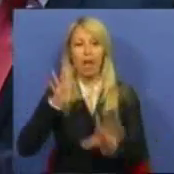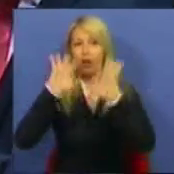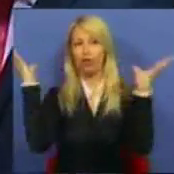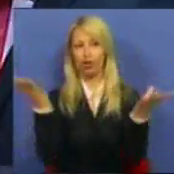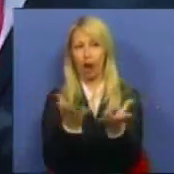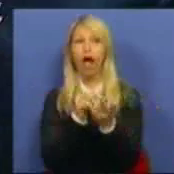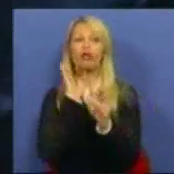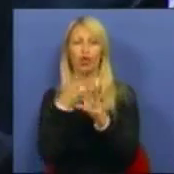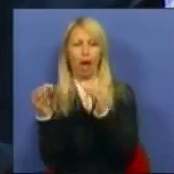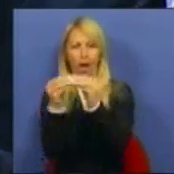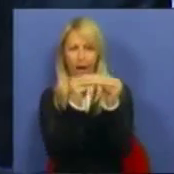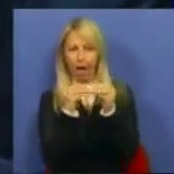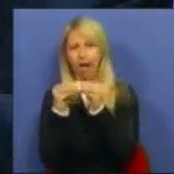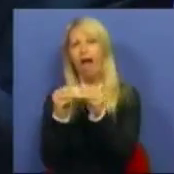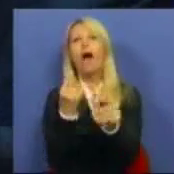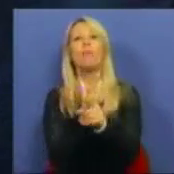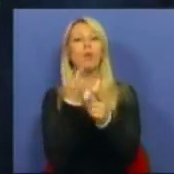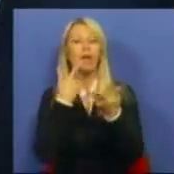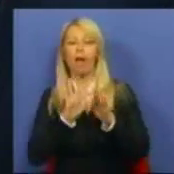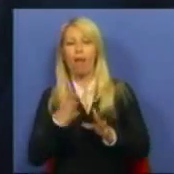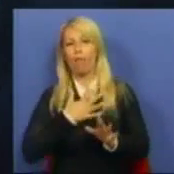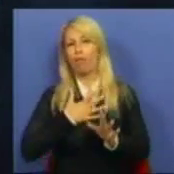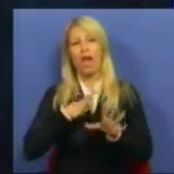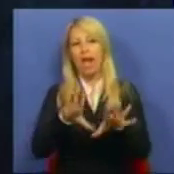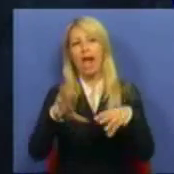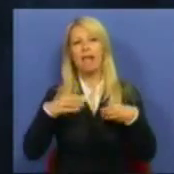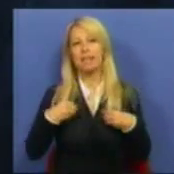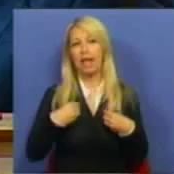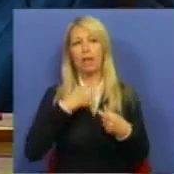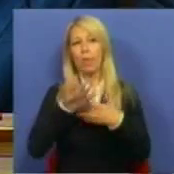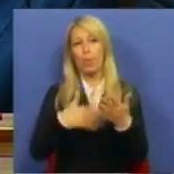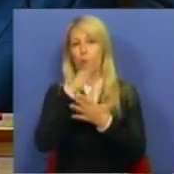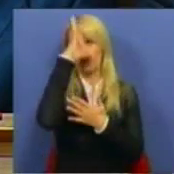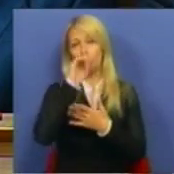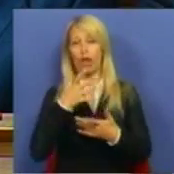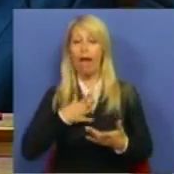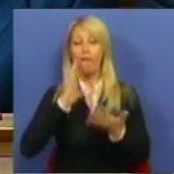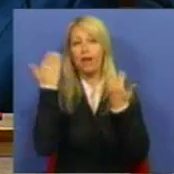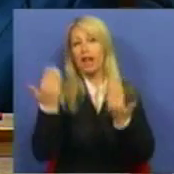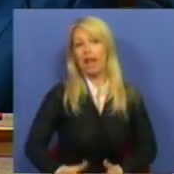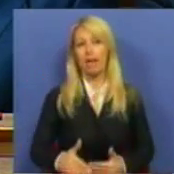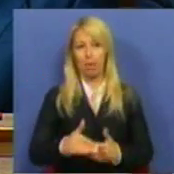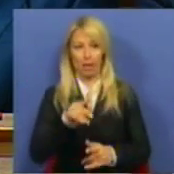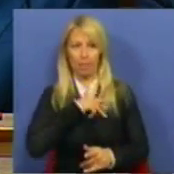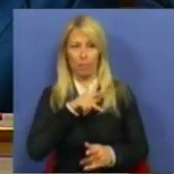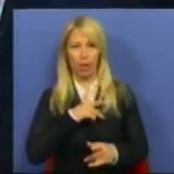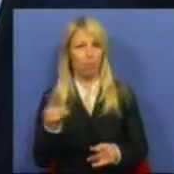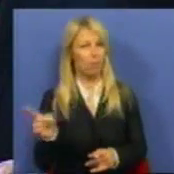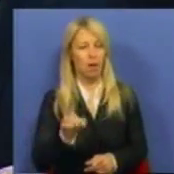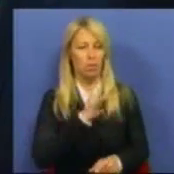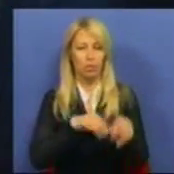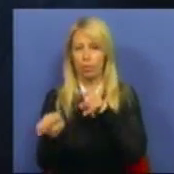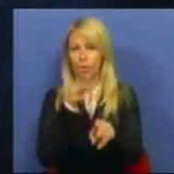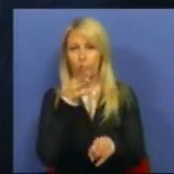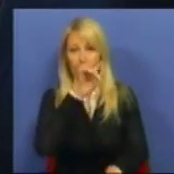proposta do Estado que visa limitar os bóruns. Não, Sr. Deputado. As questões são muito mais simples e claras.